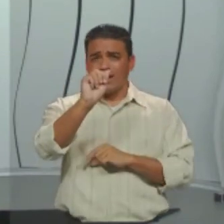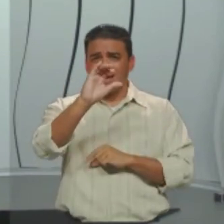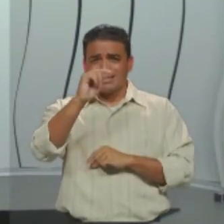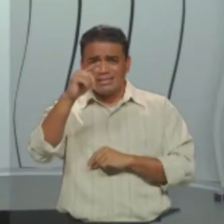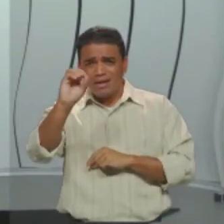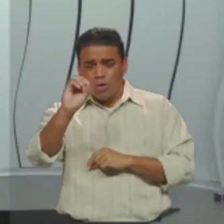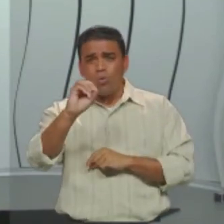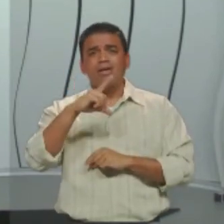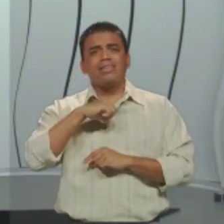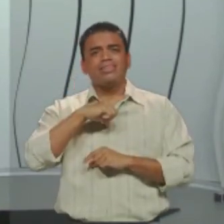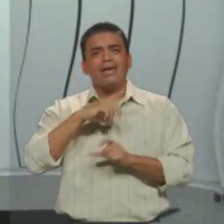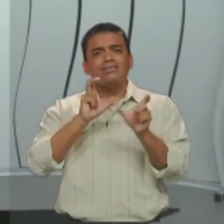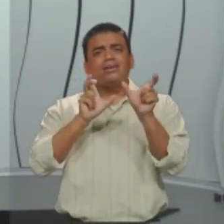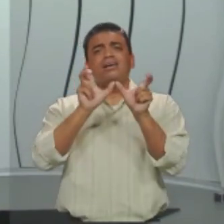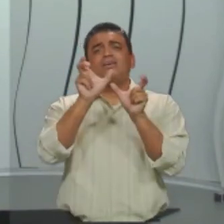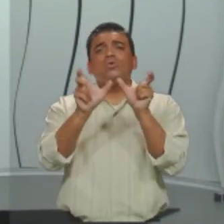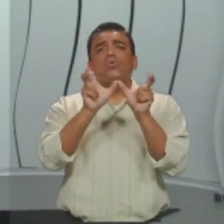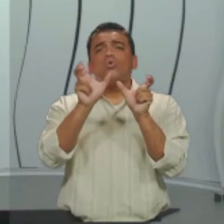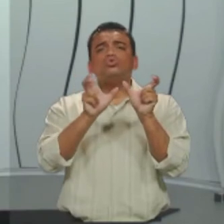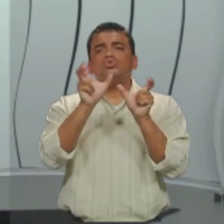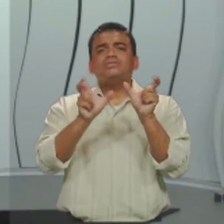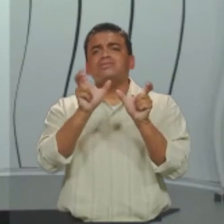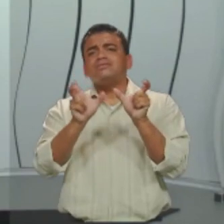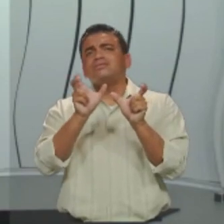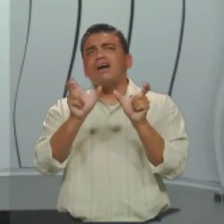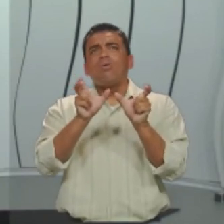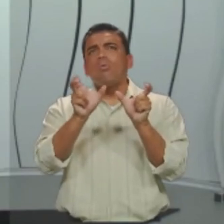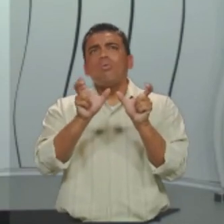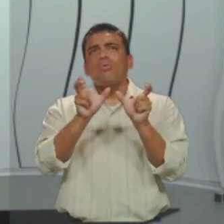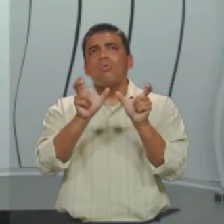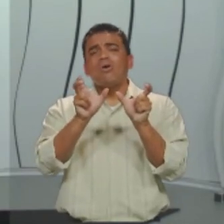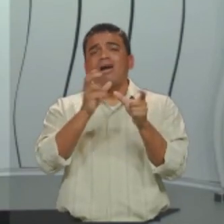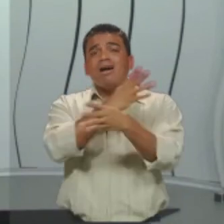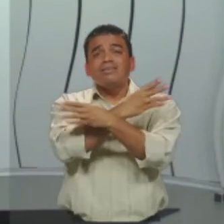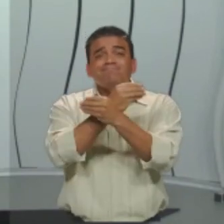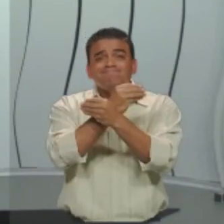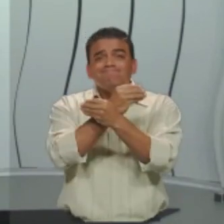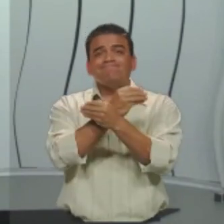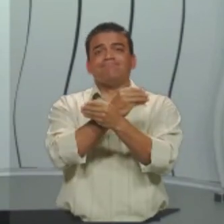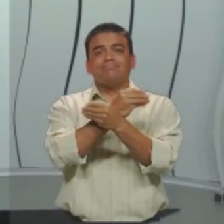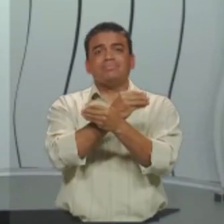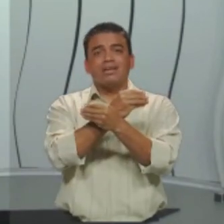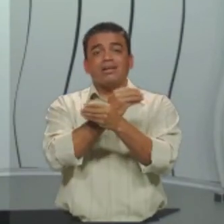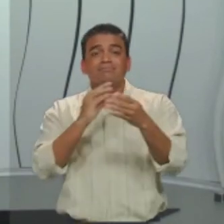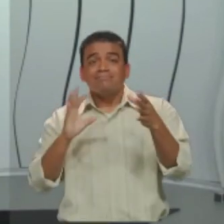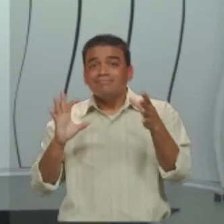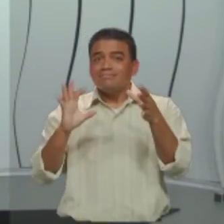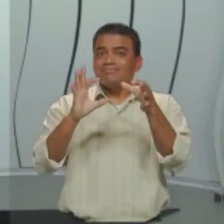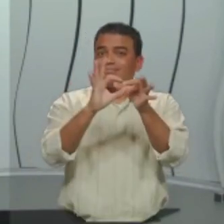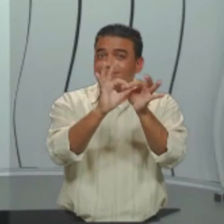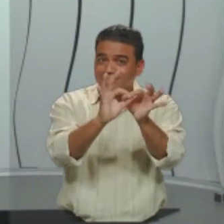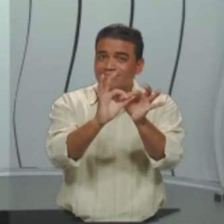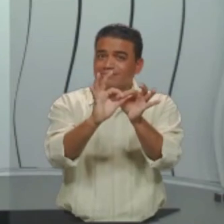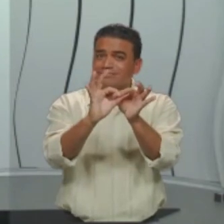conjunção. Porque as conjunções, elas servem também como conectivos, para